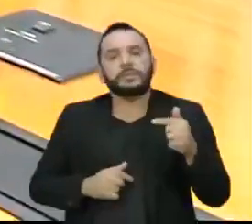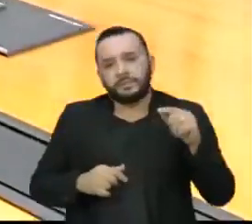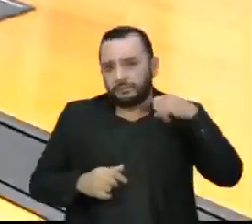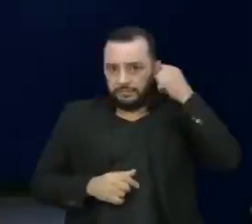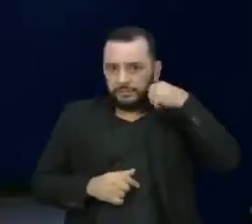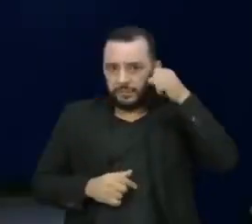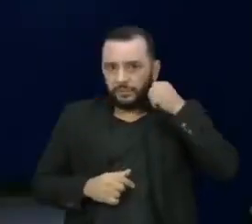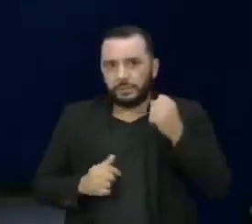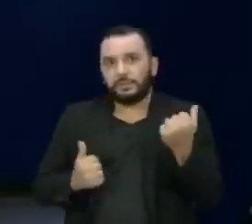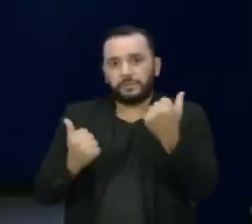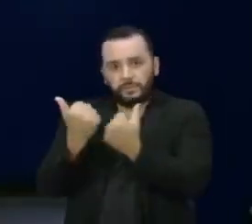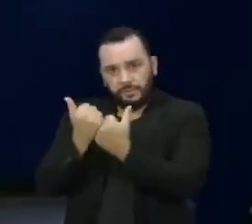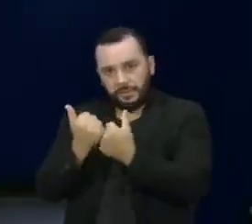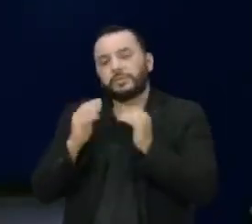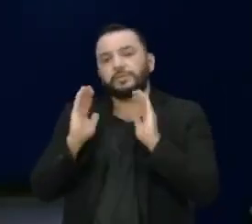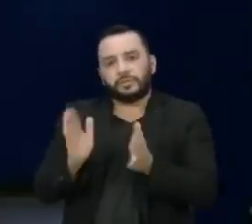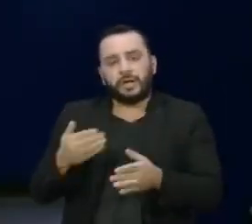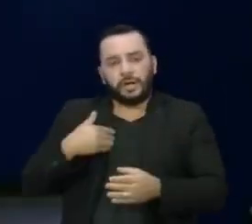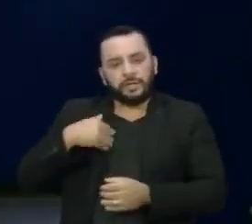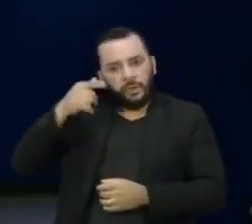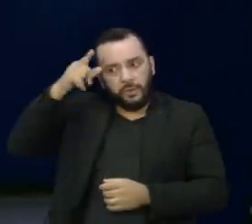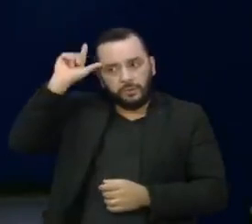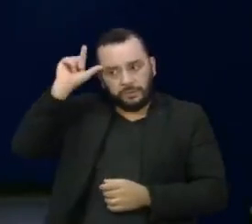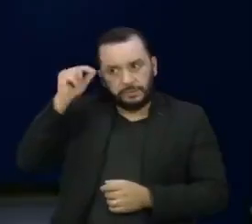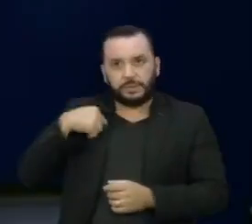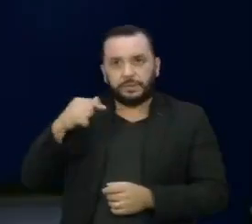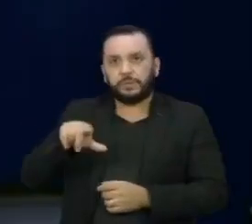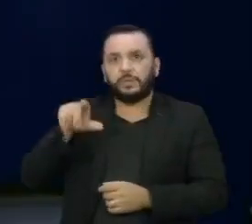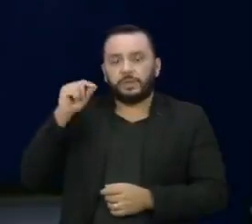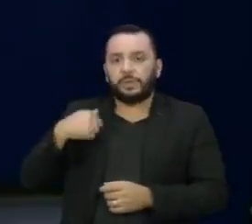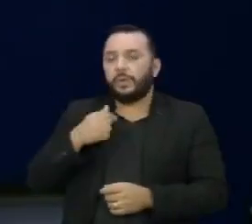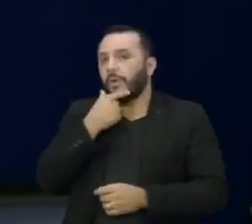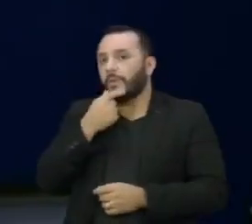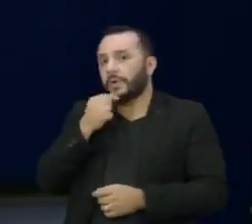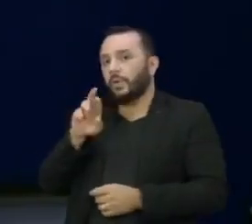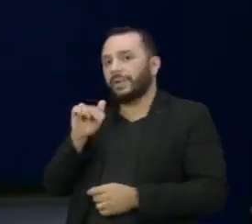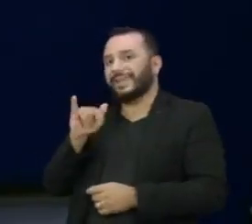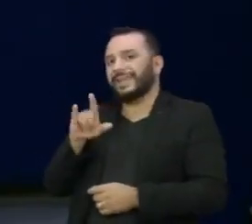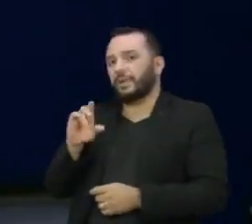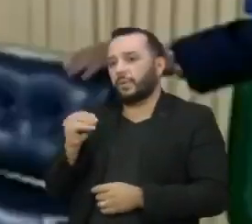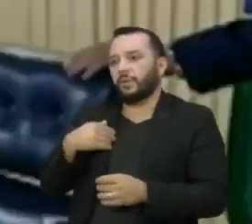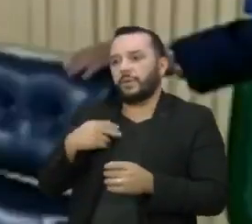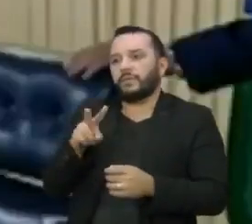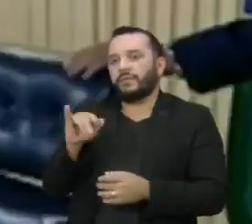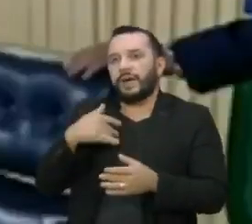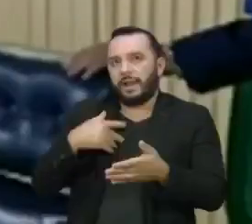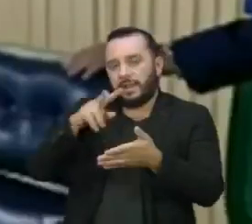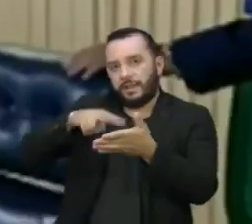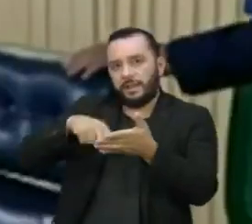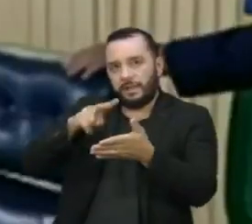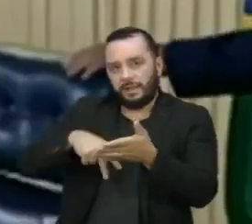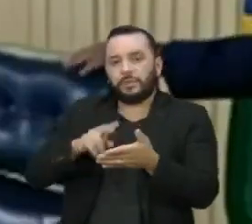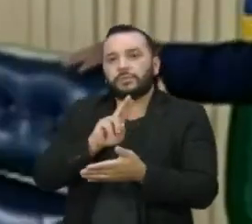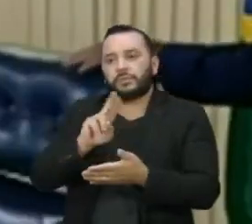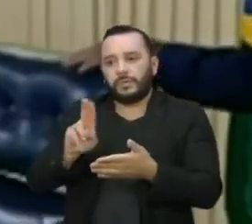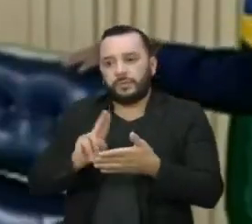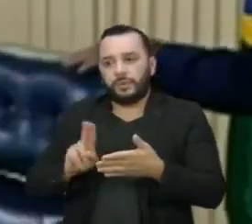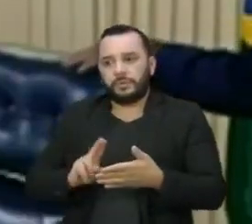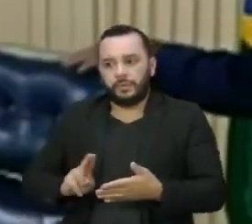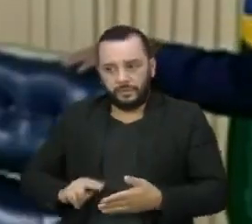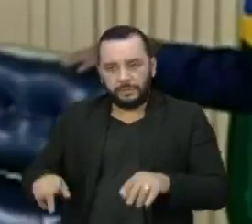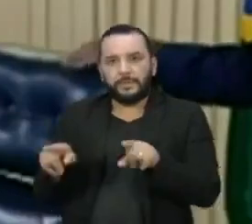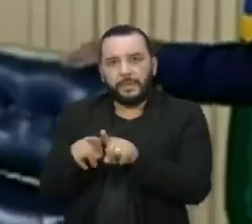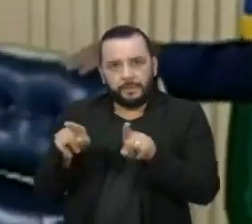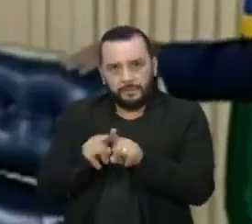nomeados ontem. O presidente do Senado, Rodrigo Pacheco, deve ler os nomes no plenário nesta quinta-feira. Até a leitura, é possível trocar